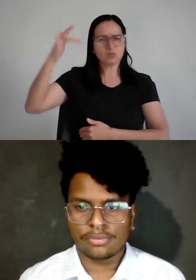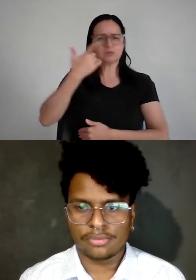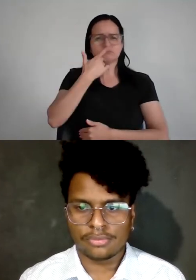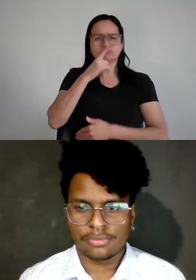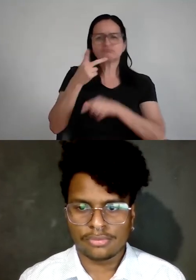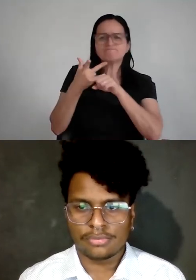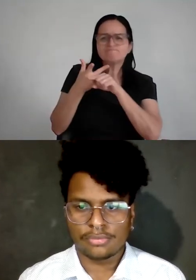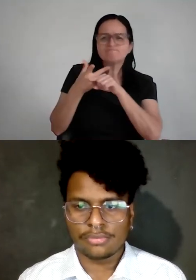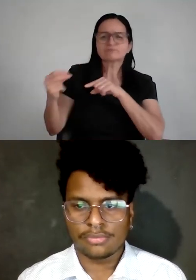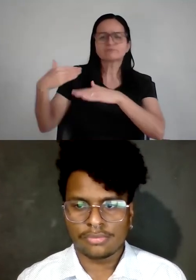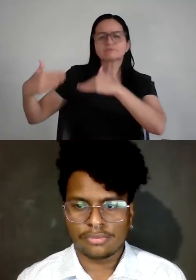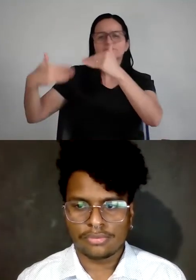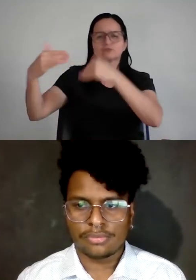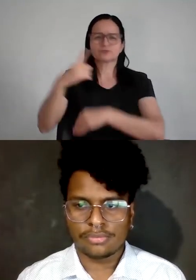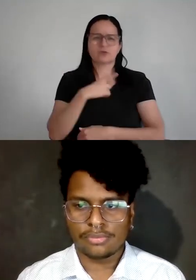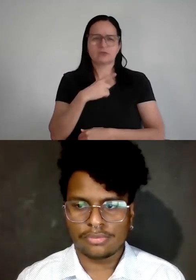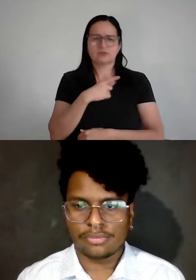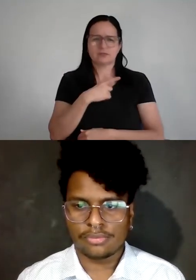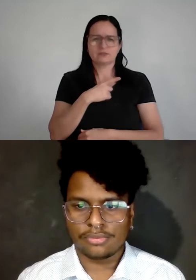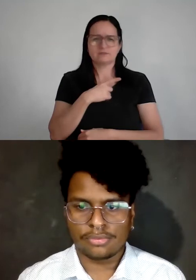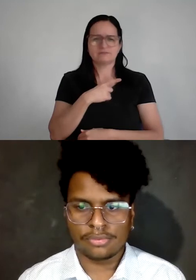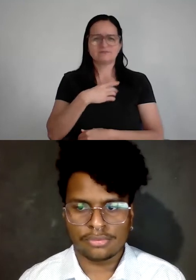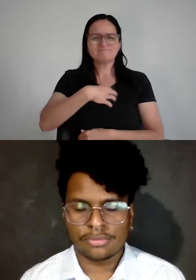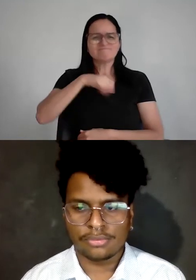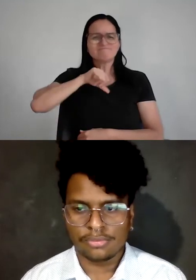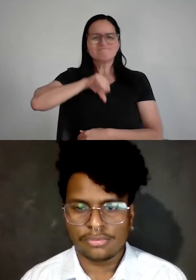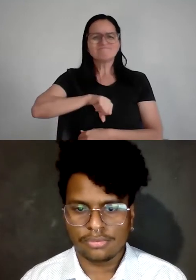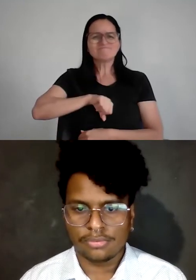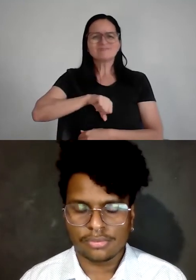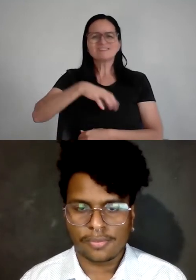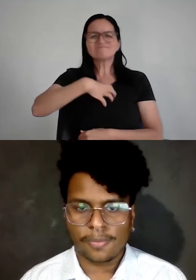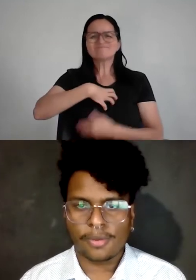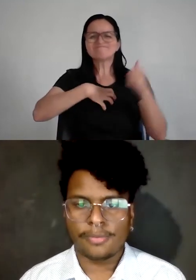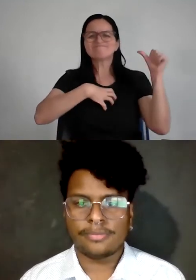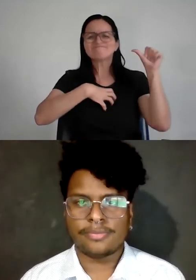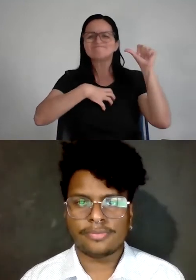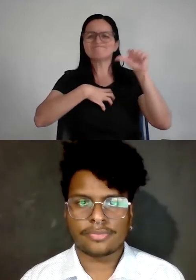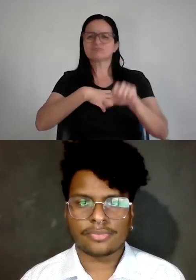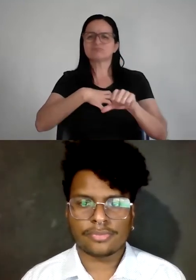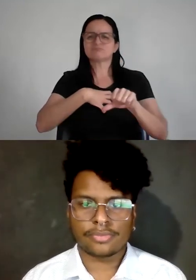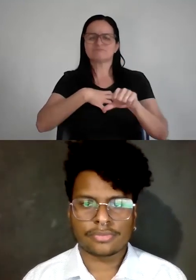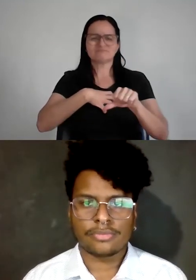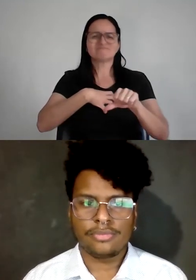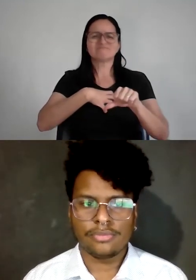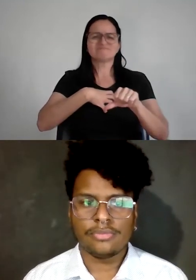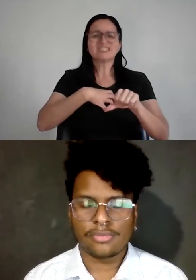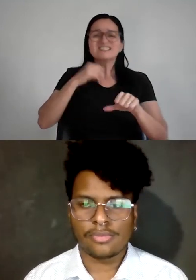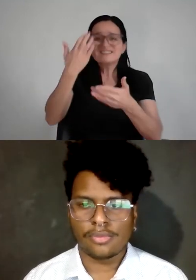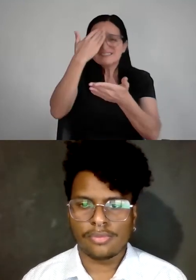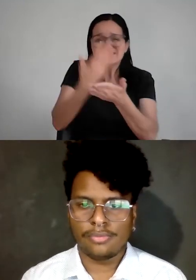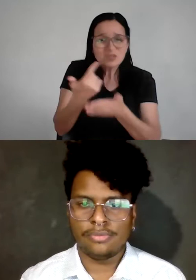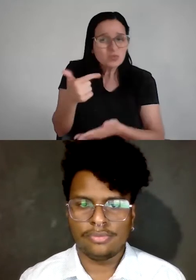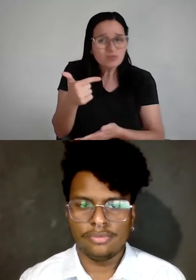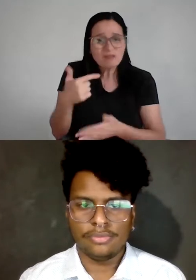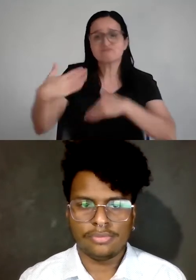essa síndrome de um impostor, ela ataca a sua confiança, e ninguém vai a lugar nenhum sem confiança, ninguém, tá?